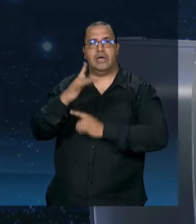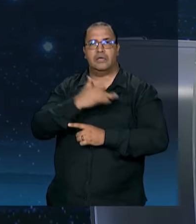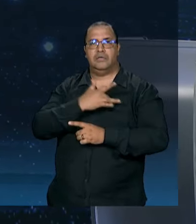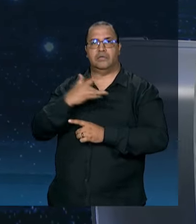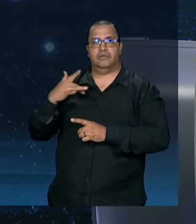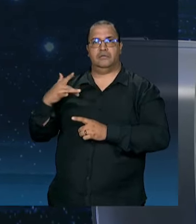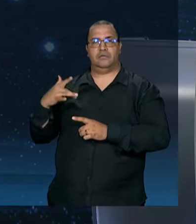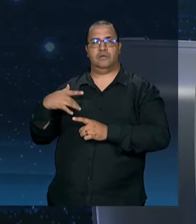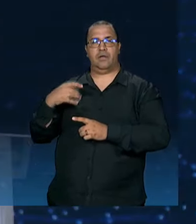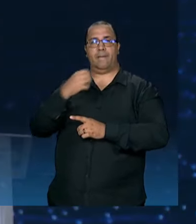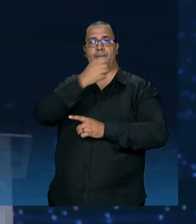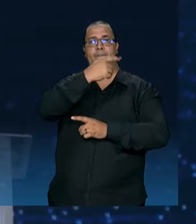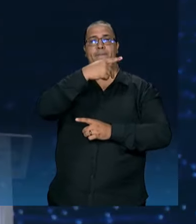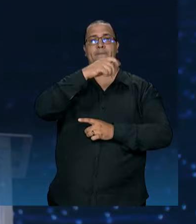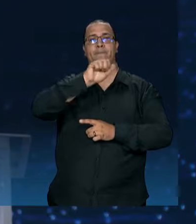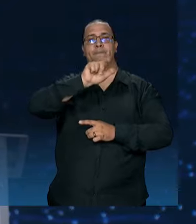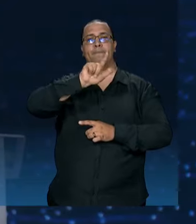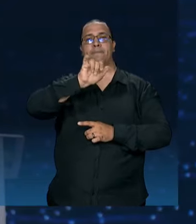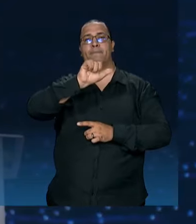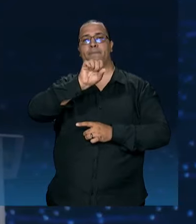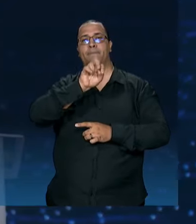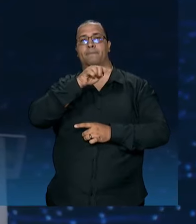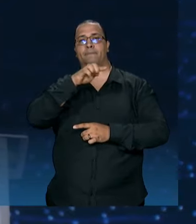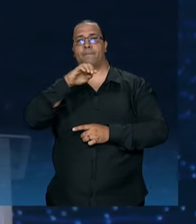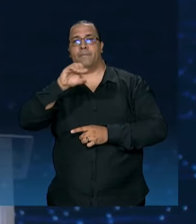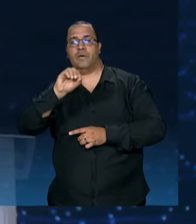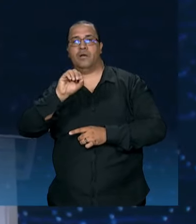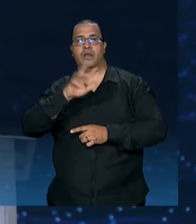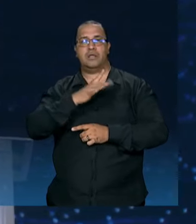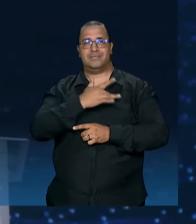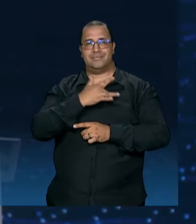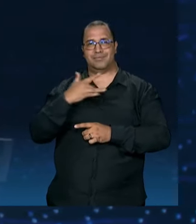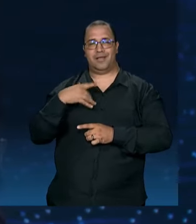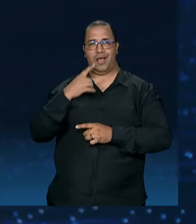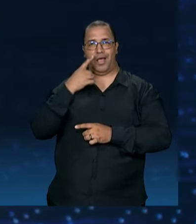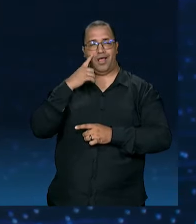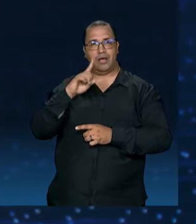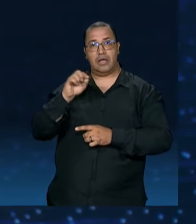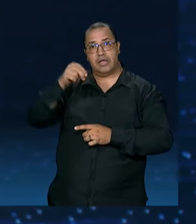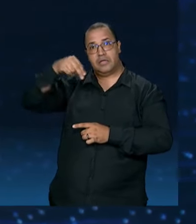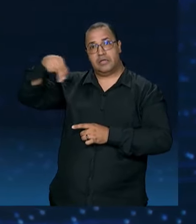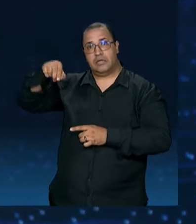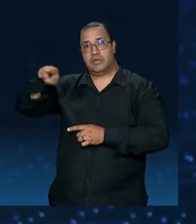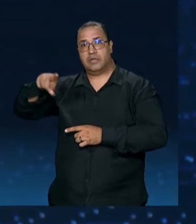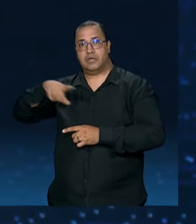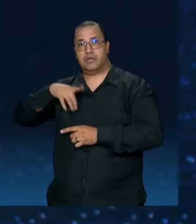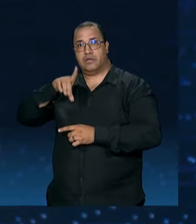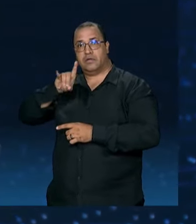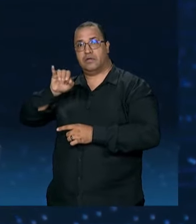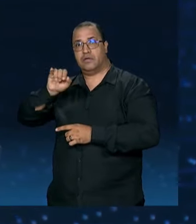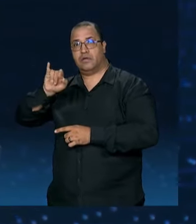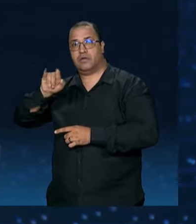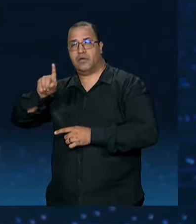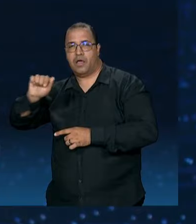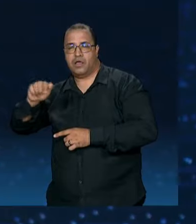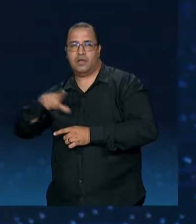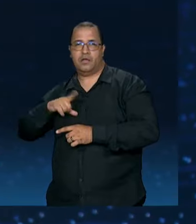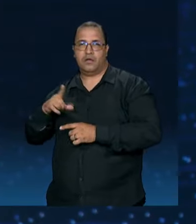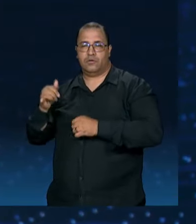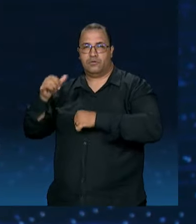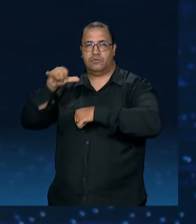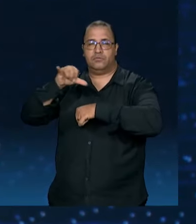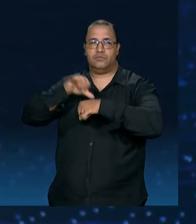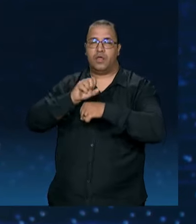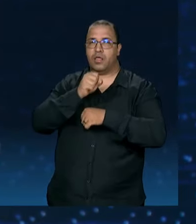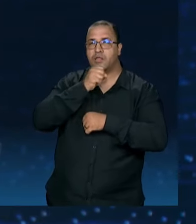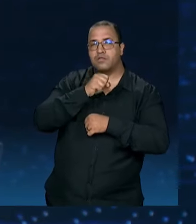O Paulistão da Saúde, que eu já estou fazendo o primeiro ali na Zona Norte, que tem o Hospital Dia, o Centro para Mulher, Centro